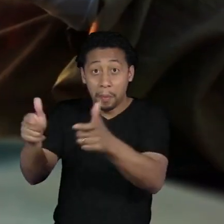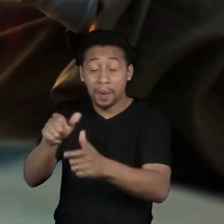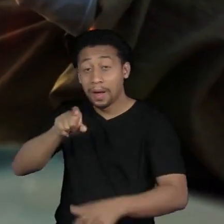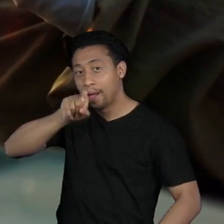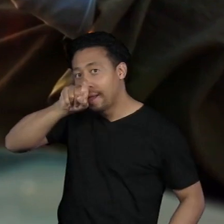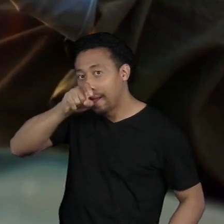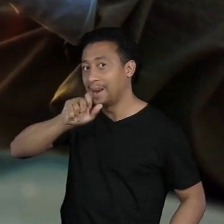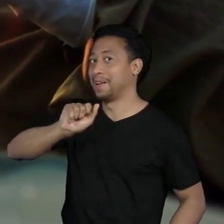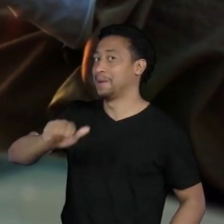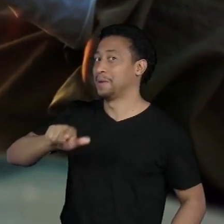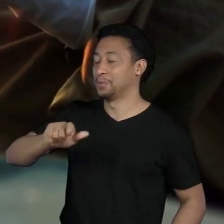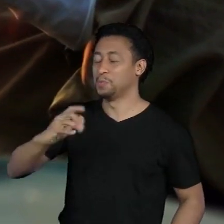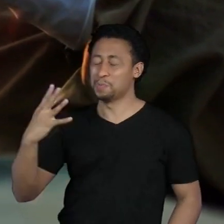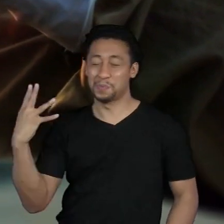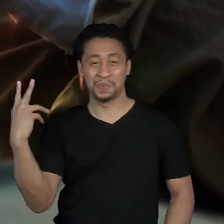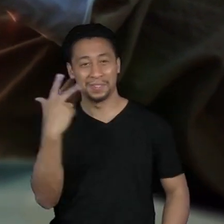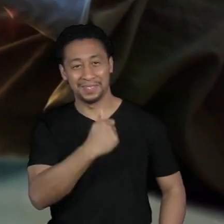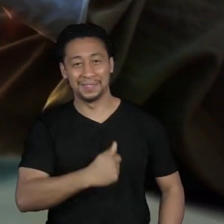a arara azul